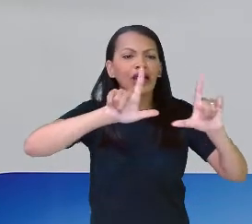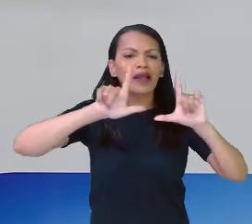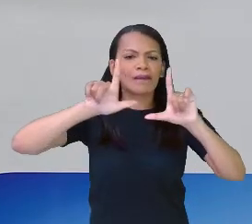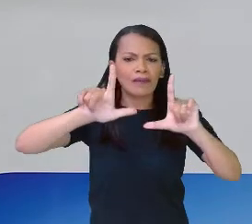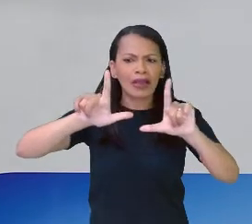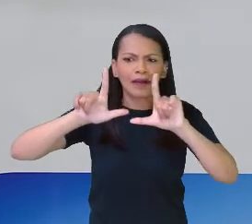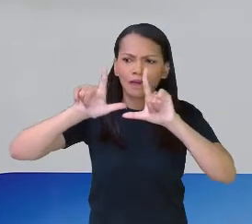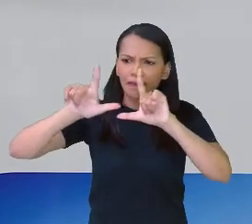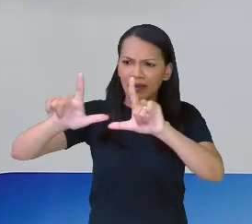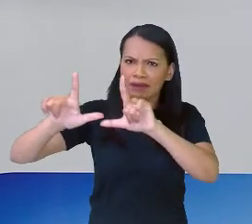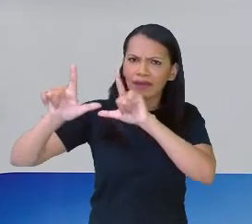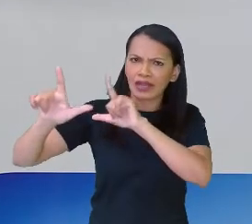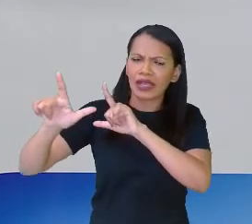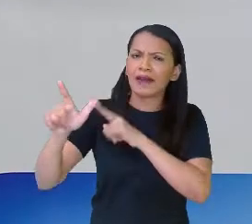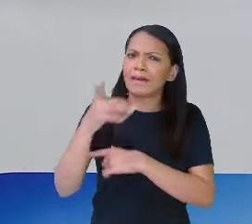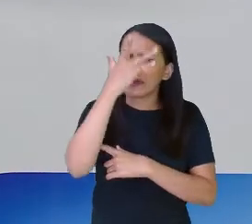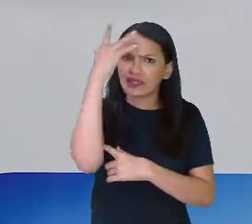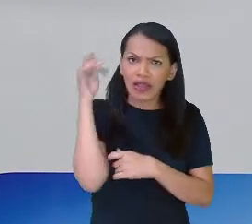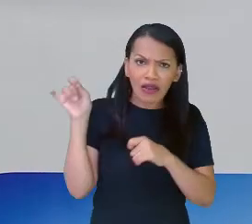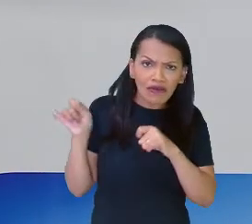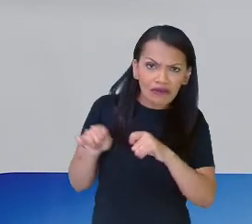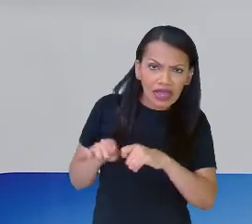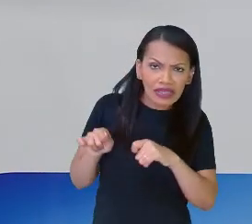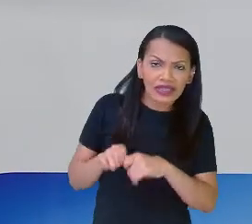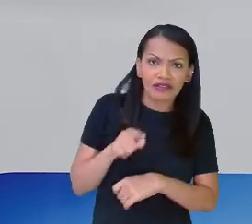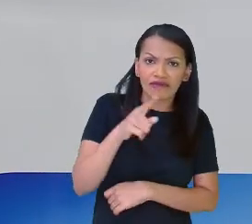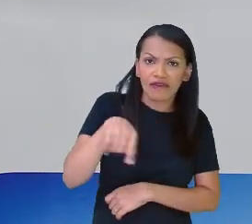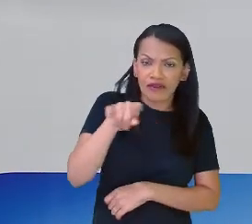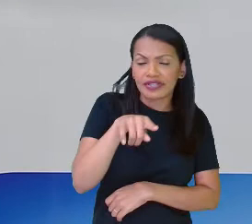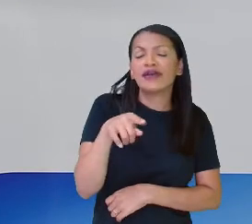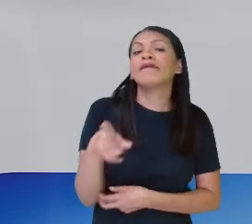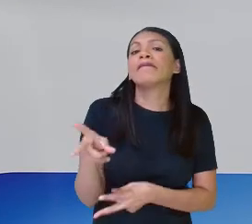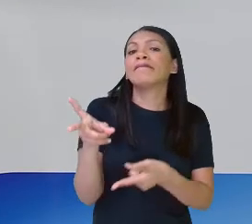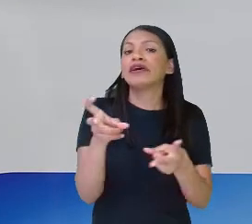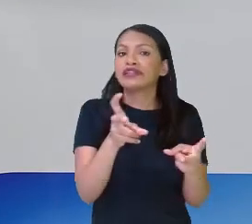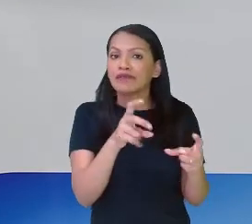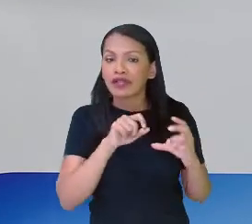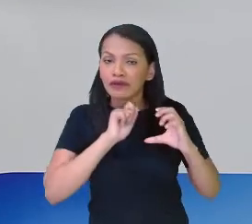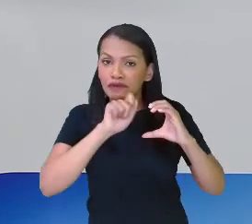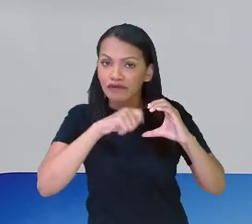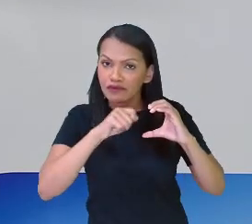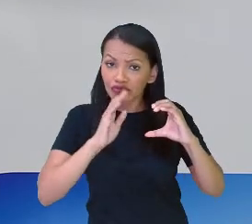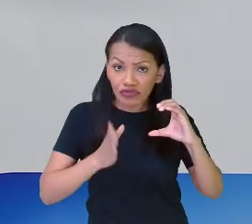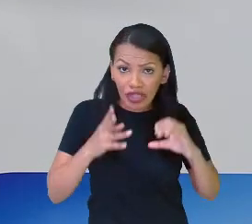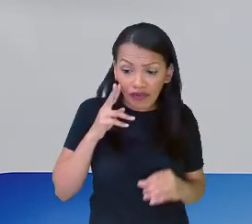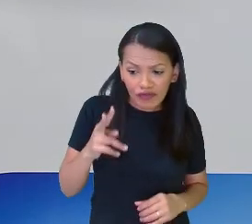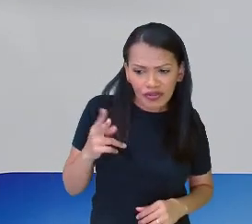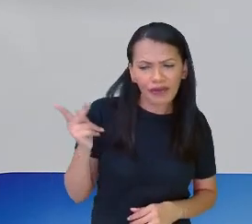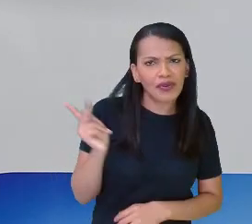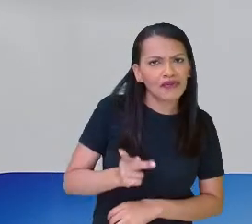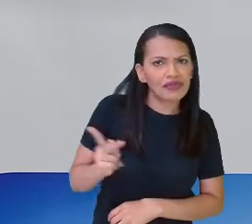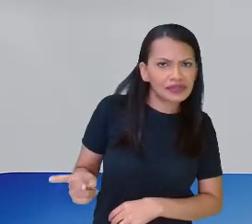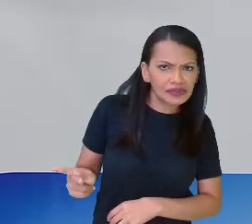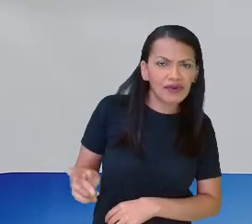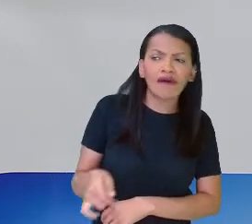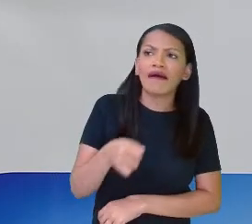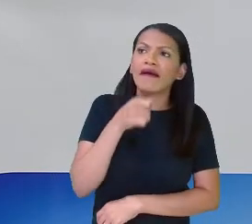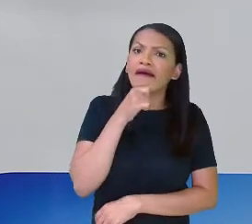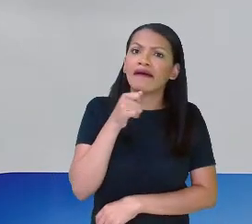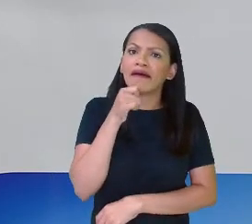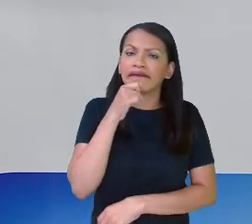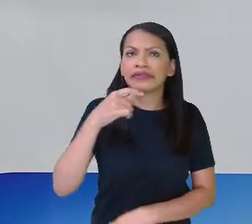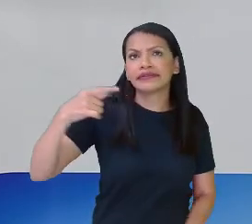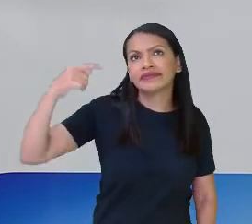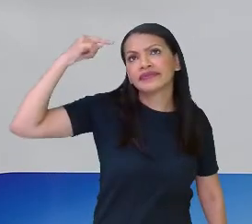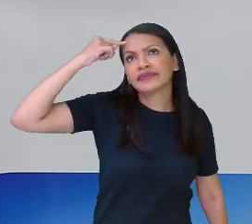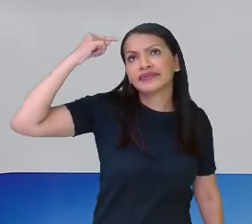presenciaram alguém fazendo essa ação que vocês observaram no vídeo? Será que eles já viram, professora Sinara, ou ainda estão aqui, ó,